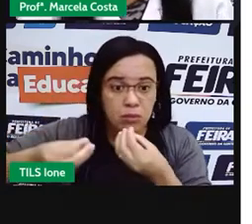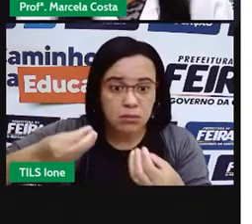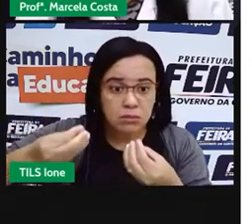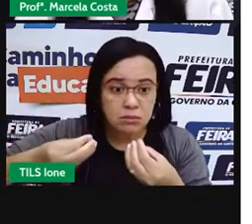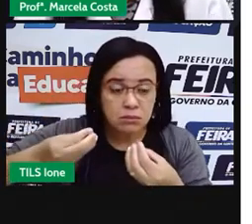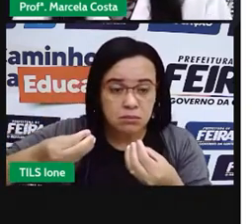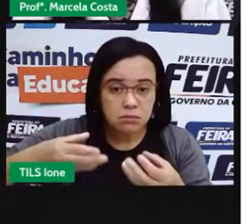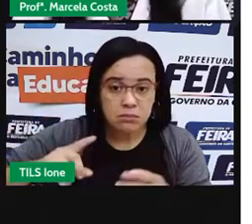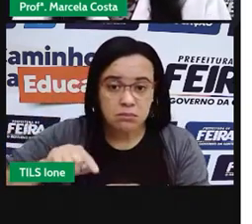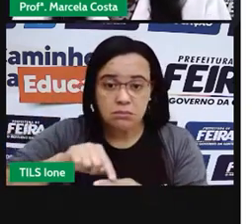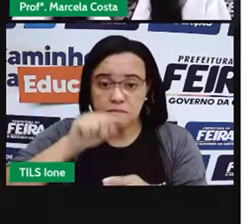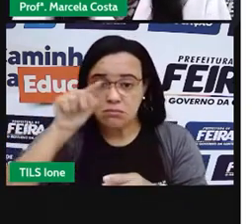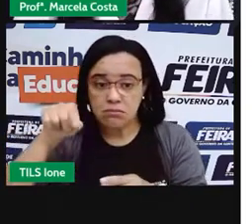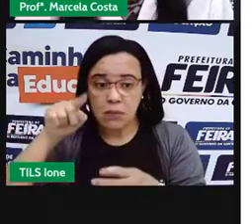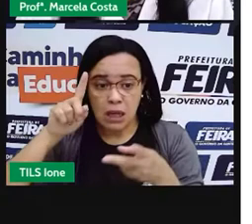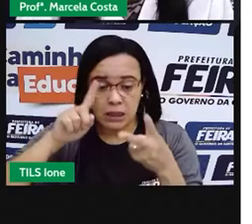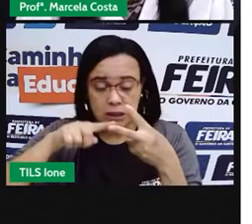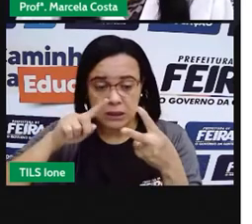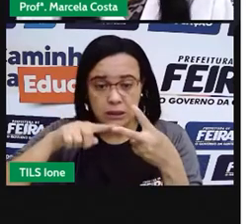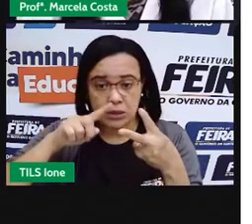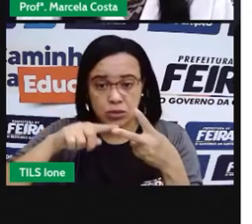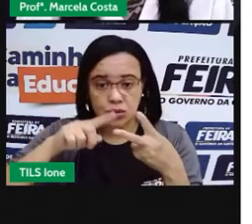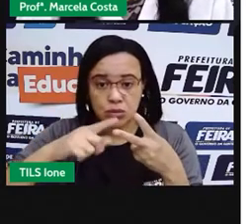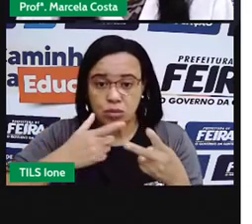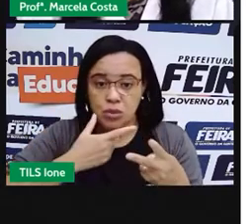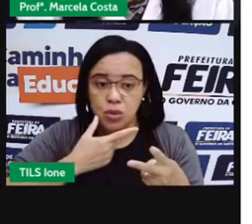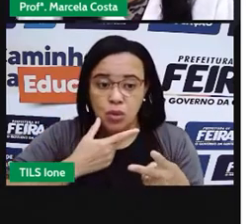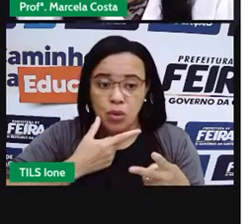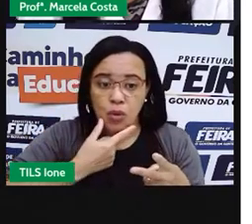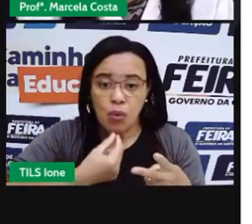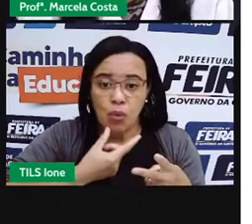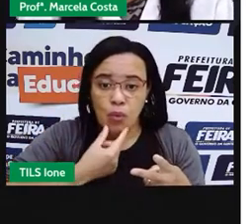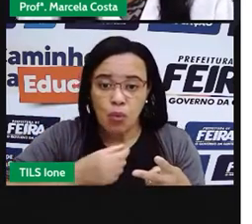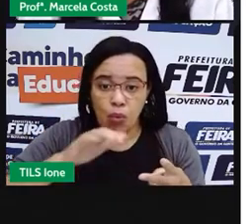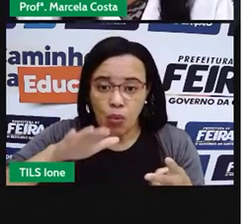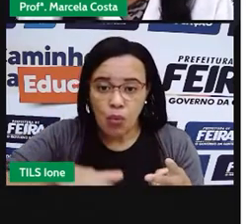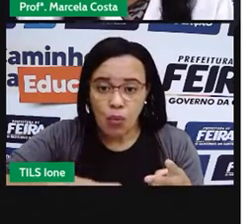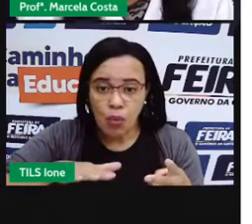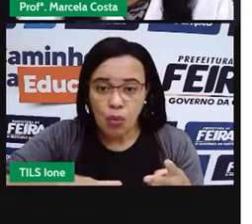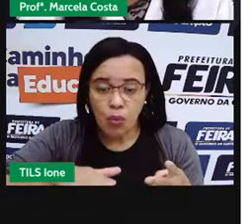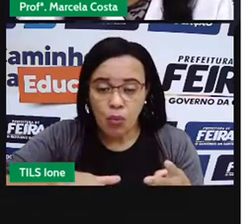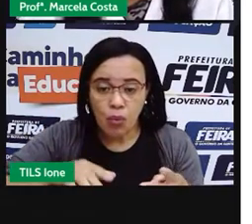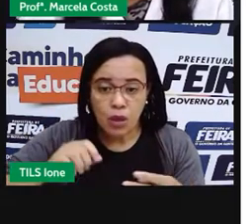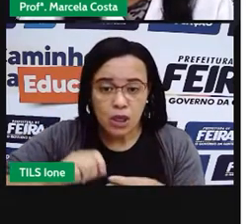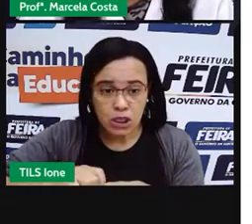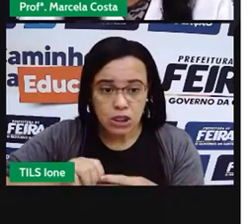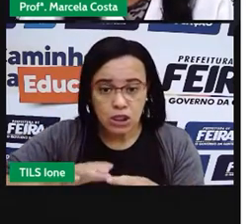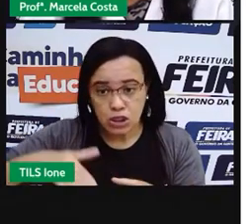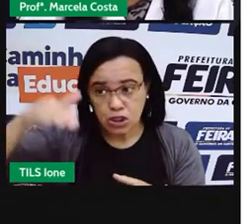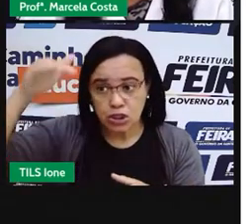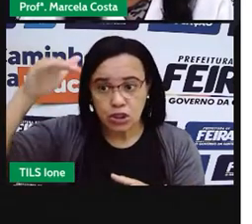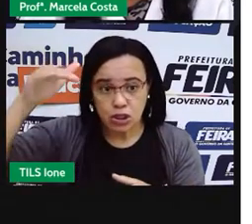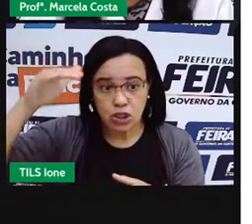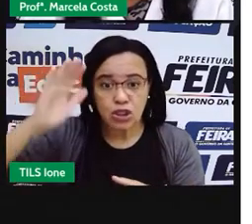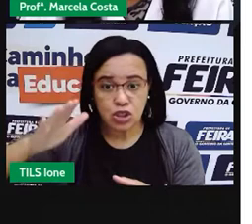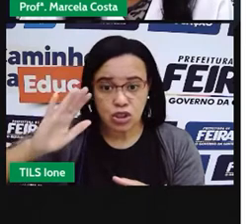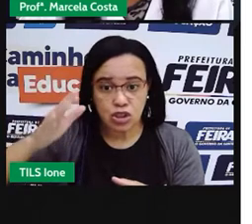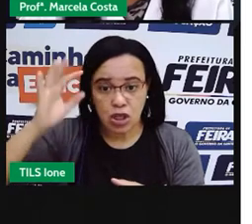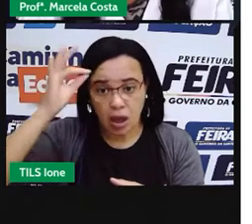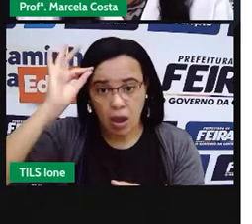Na outra cintura, a criança já cresceu na parte alta e